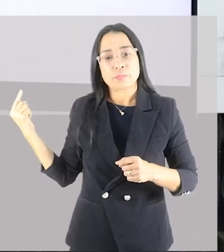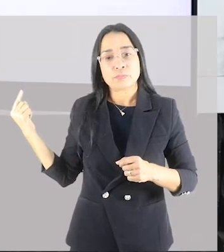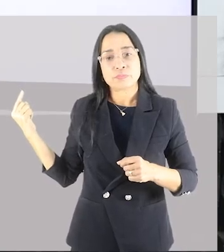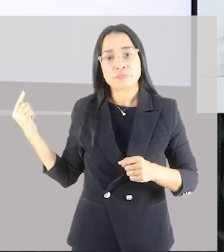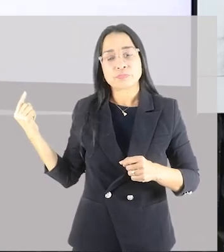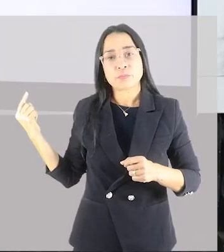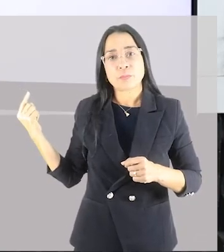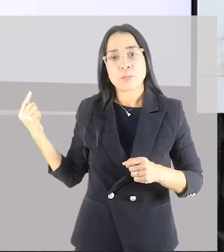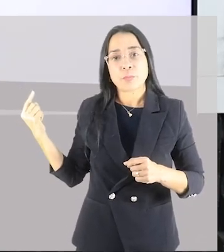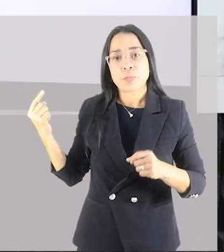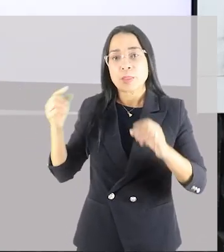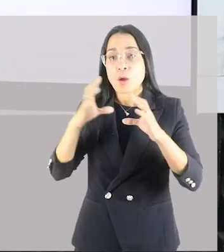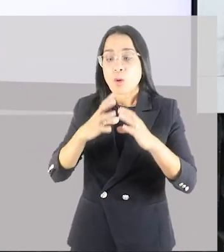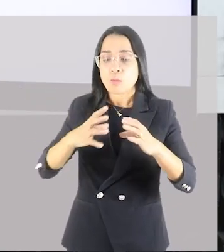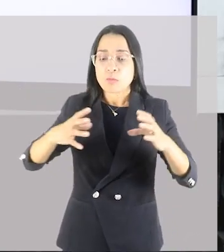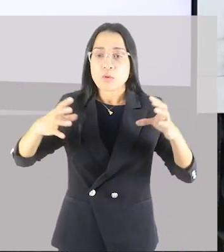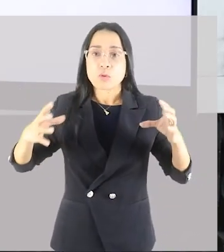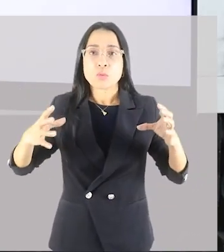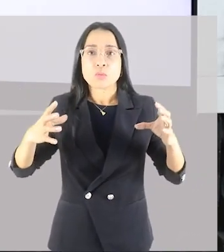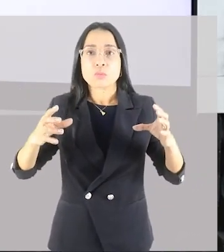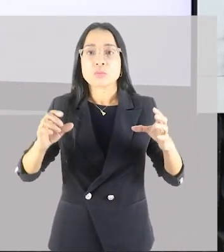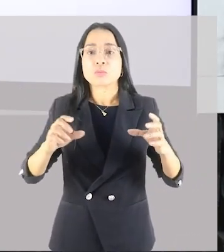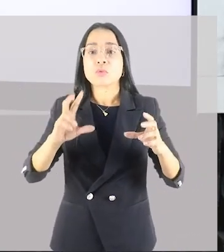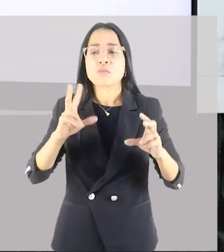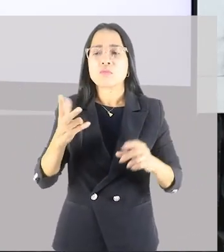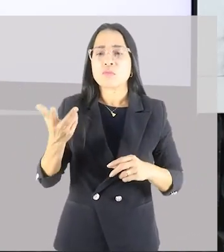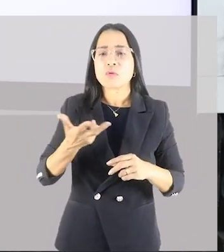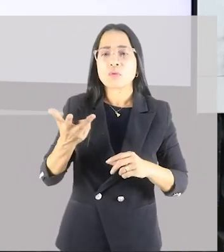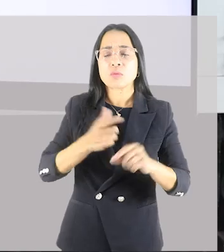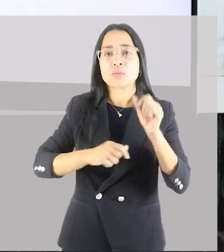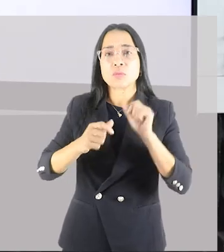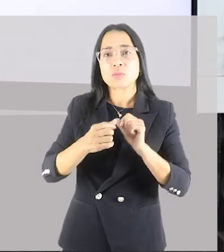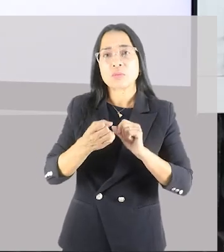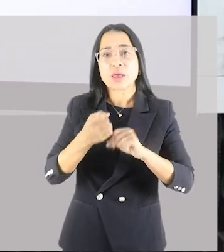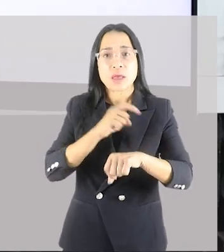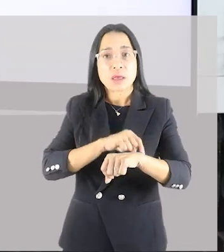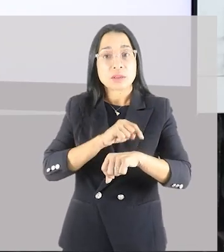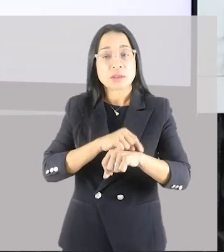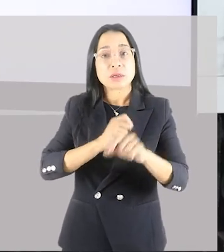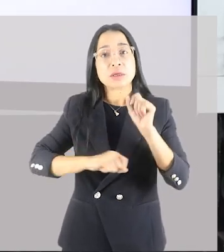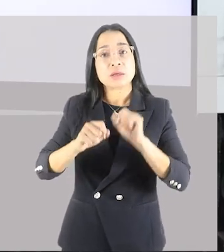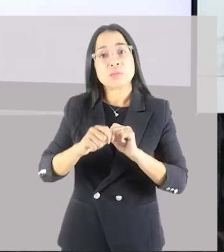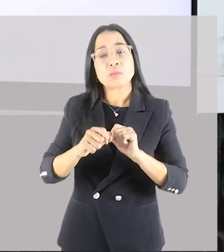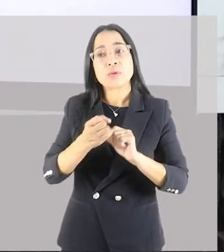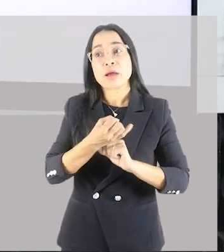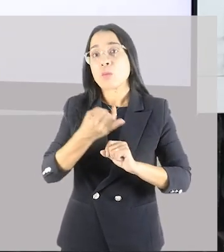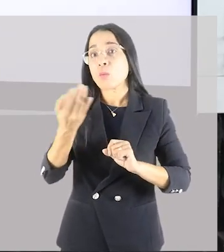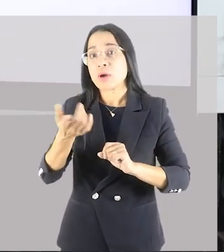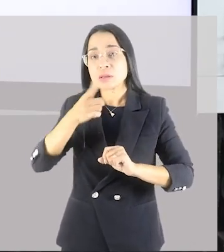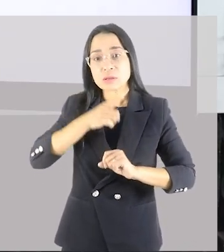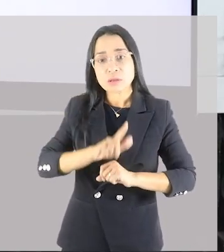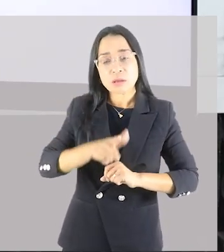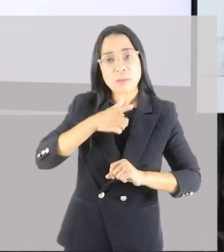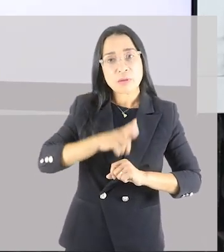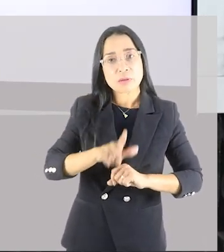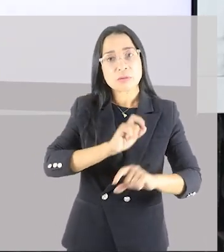volume é a quantidade de tempo, a quantidade de séries. Está relacionado à quantidade